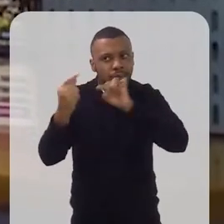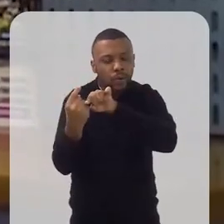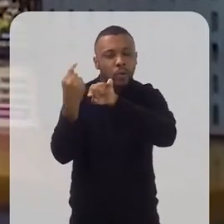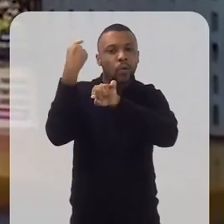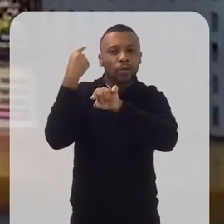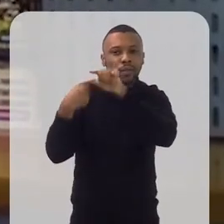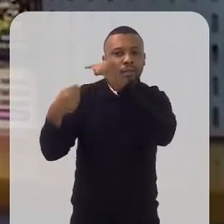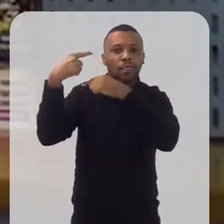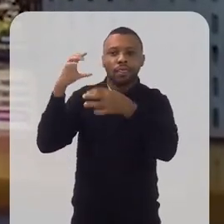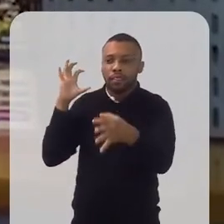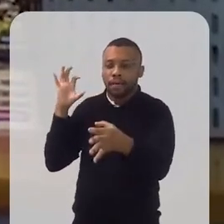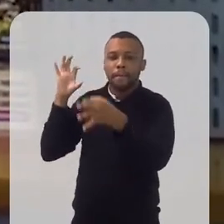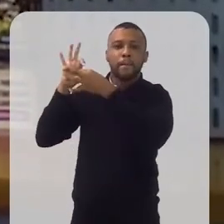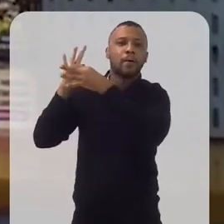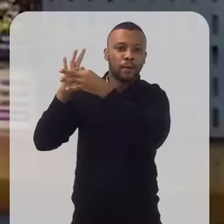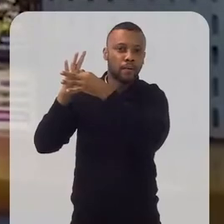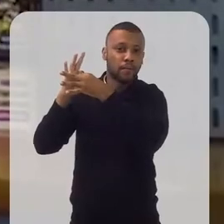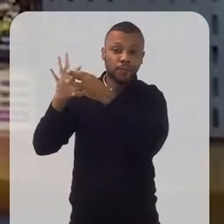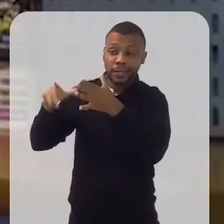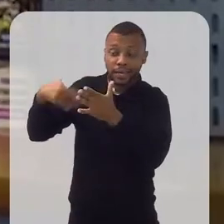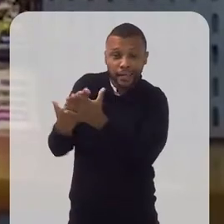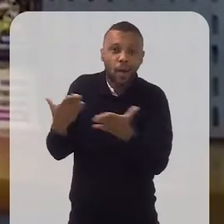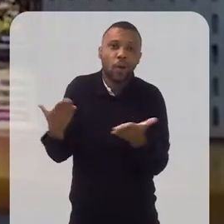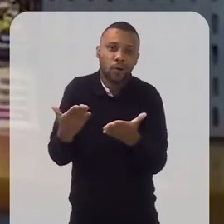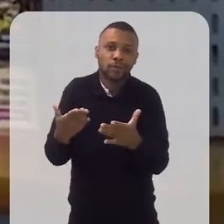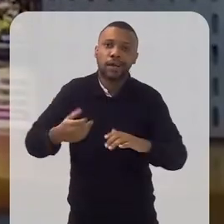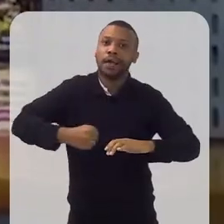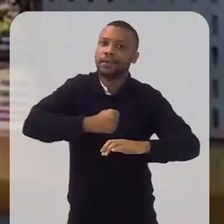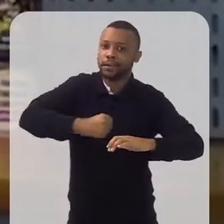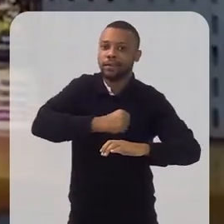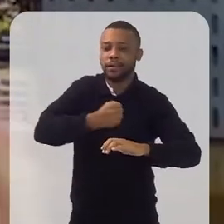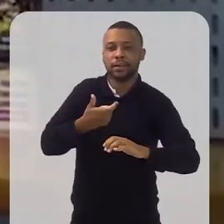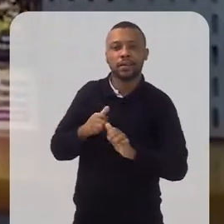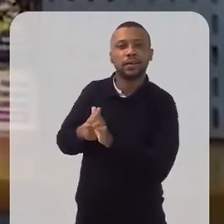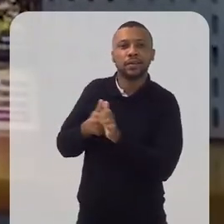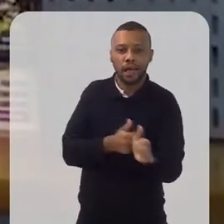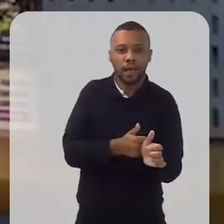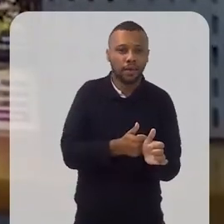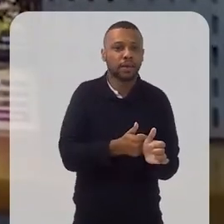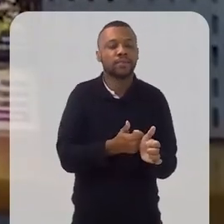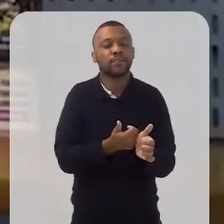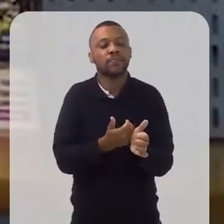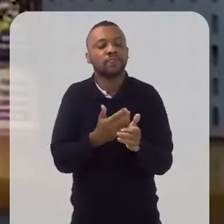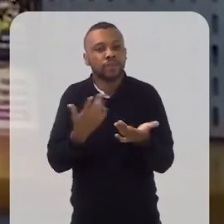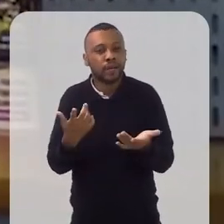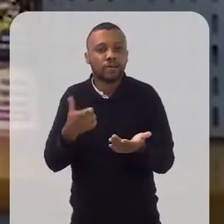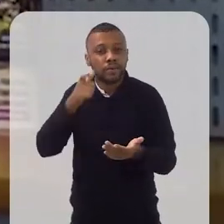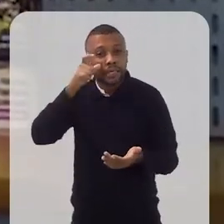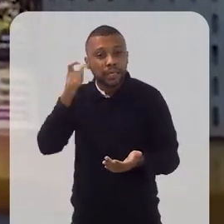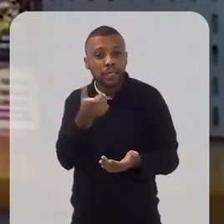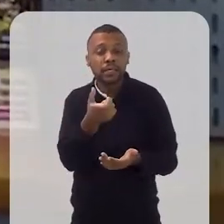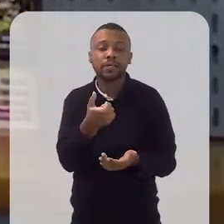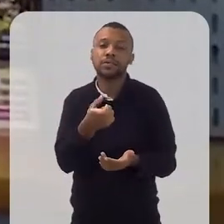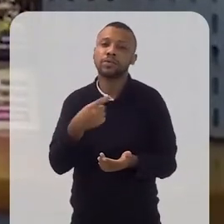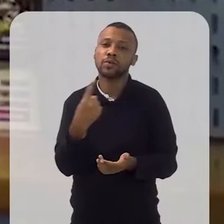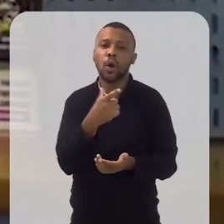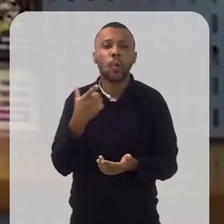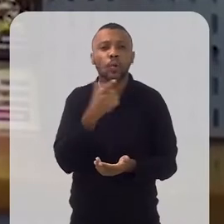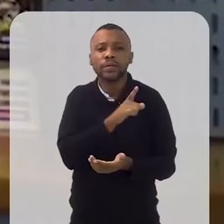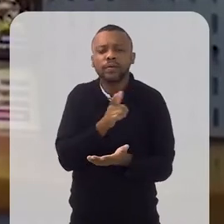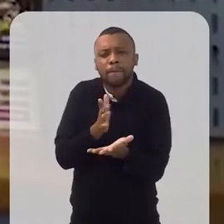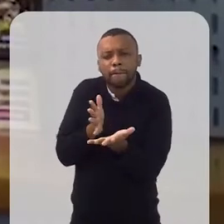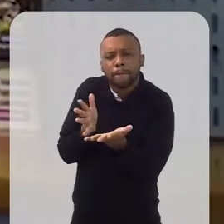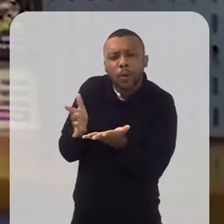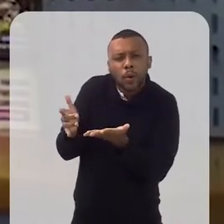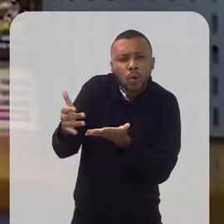encontrar os seus ancestrais, e são receitas que são feitas até hoje. Então, assim, e também foi interessante porque a gente conseguiu juntar